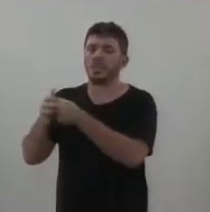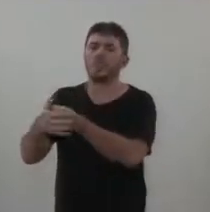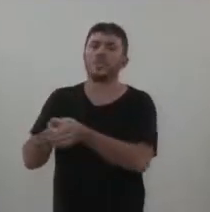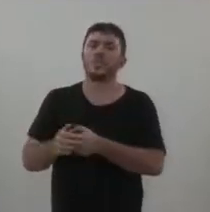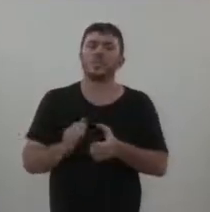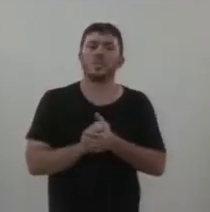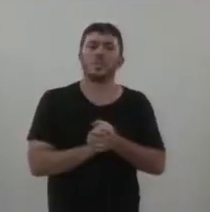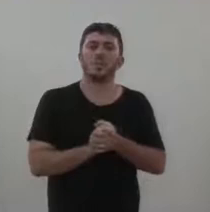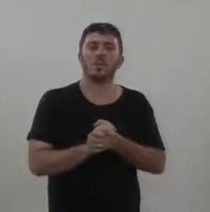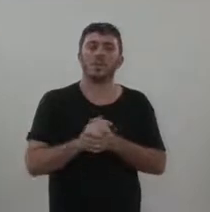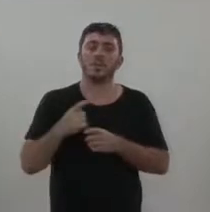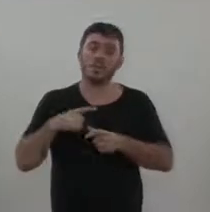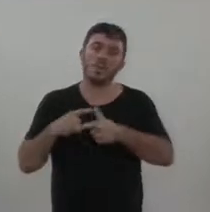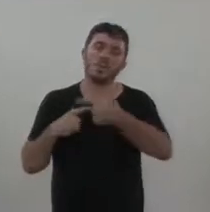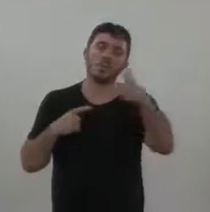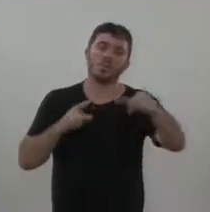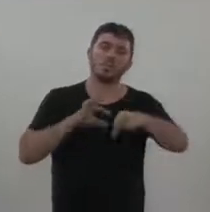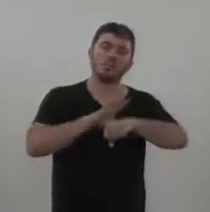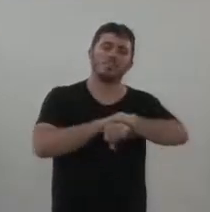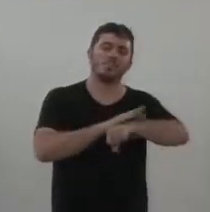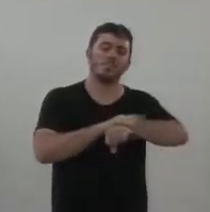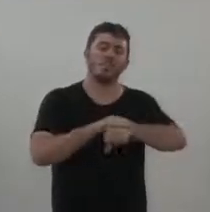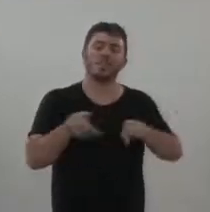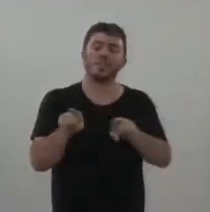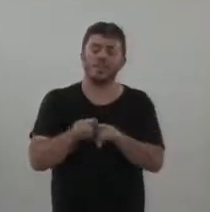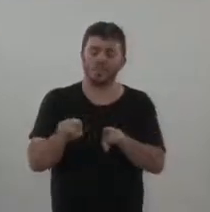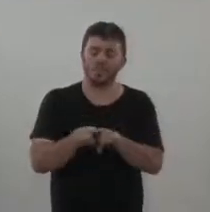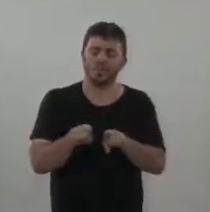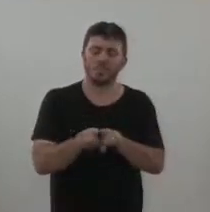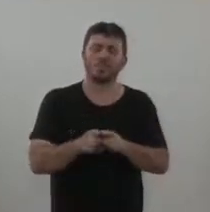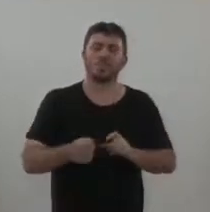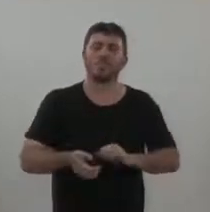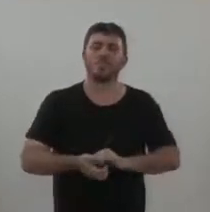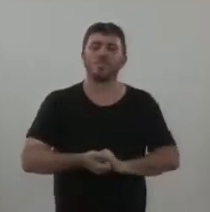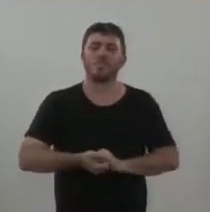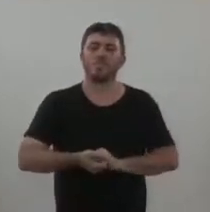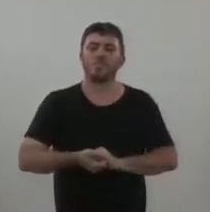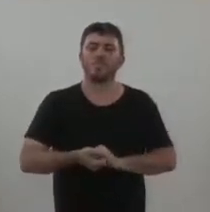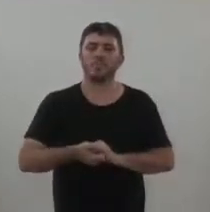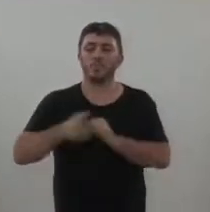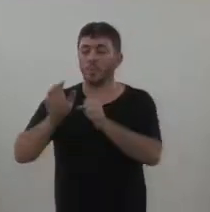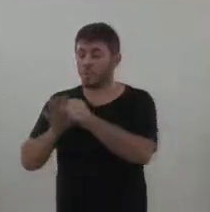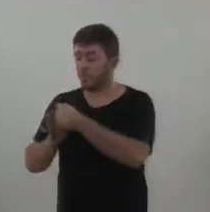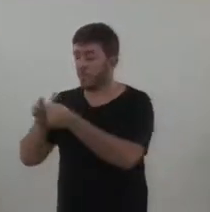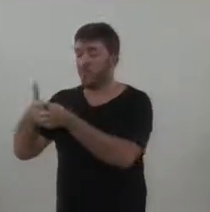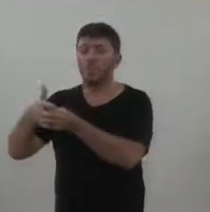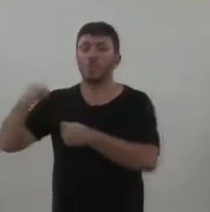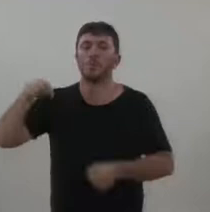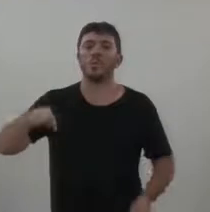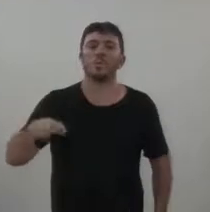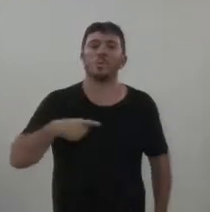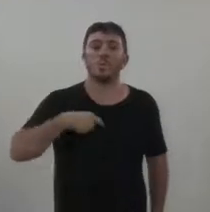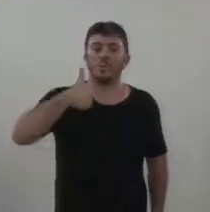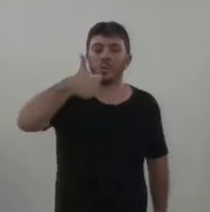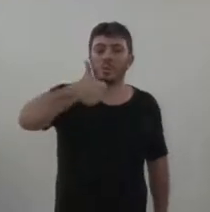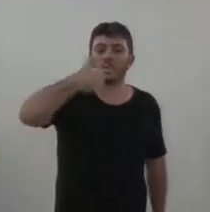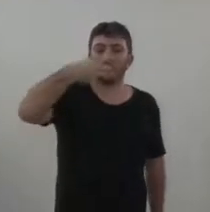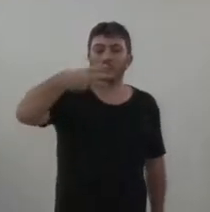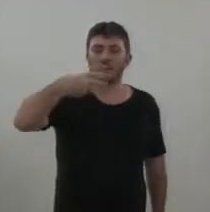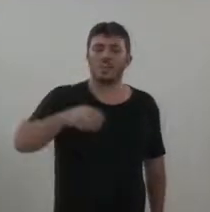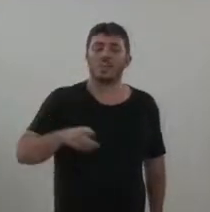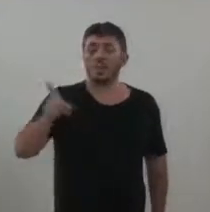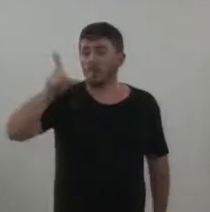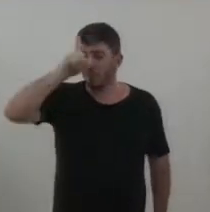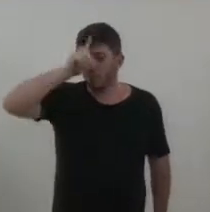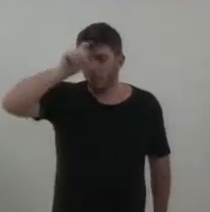leito para outras comorbidades, outras patologias. com o Covid, nós temos treze na